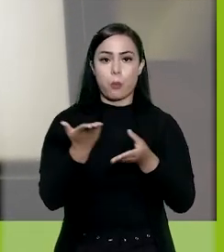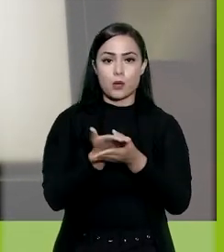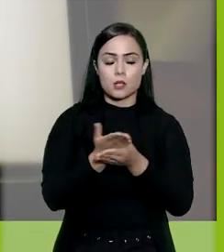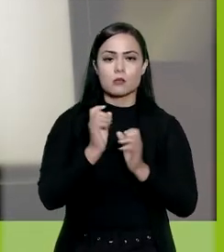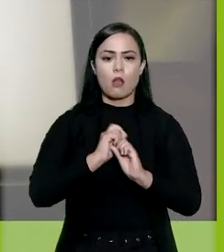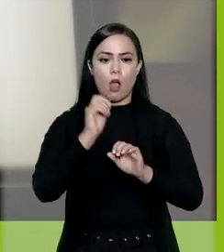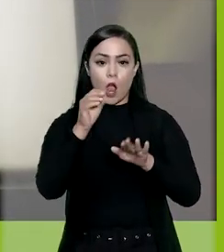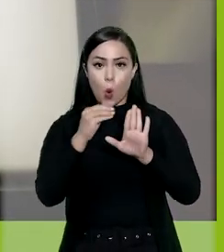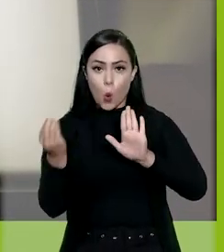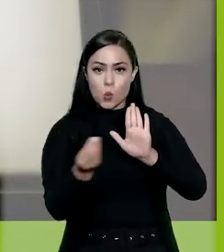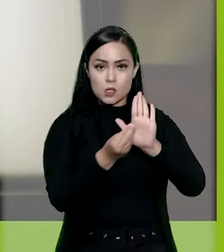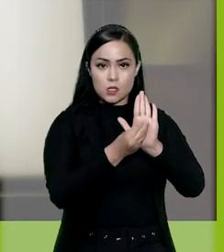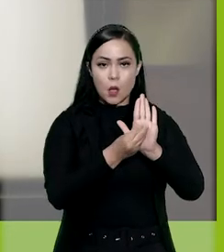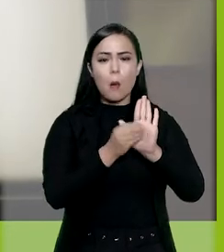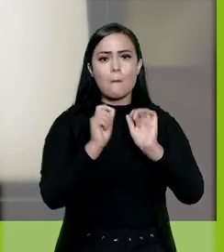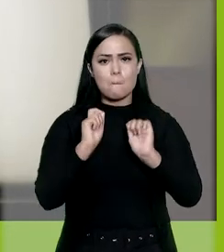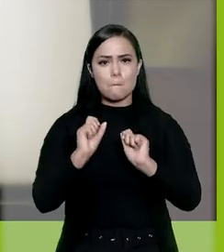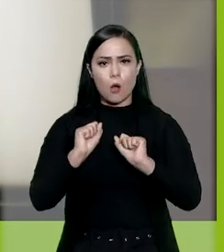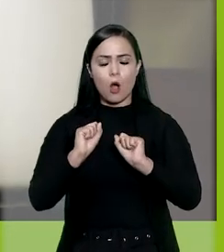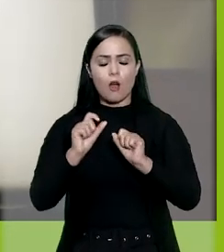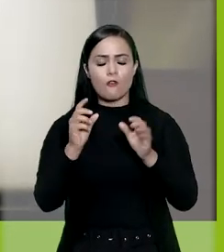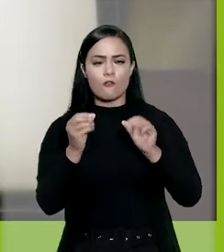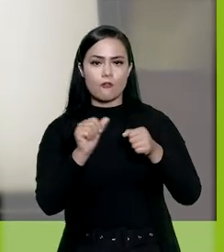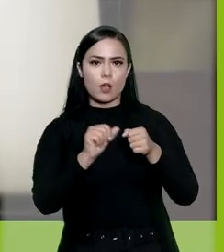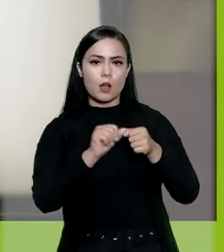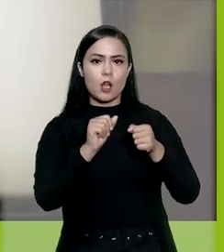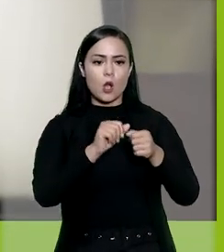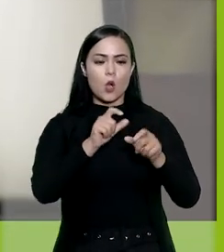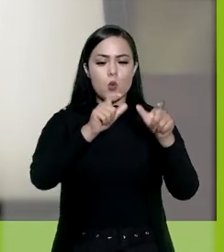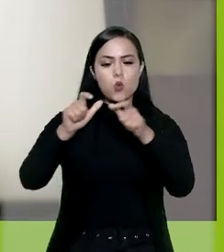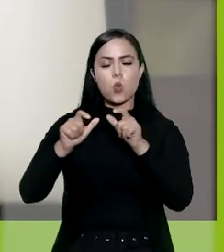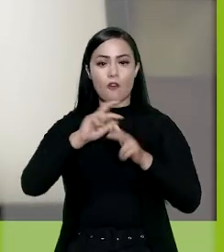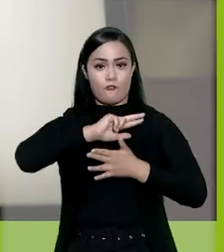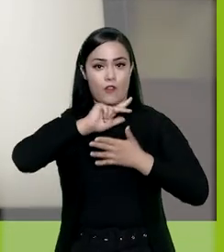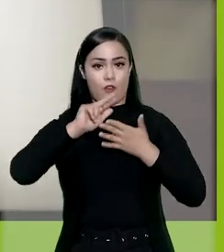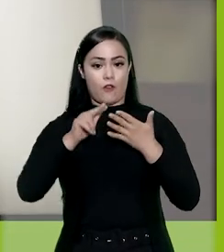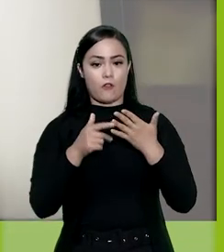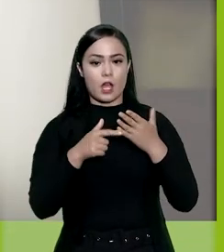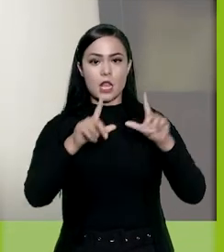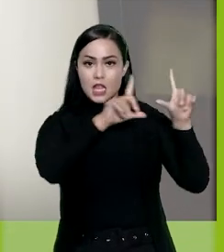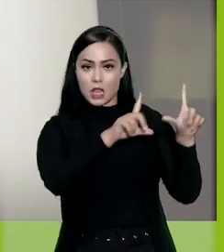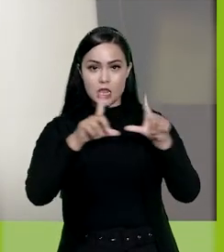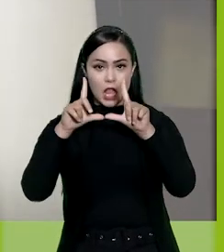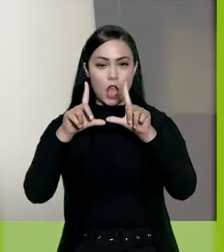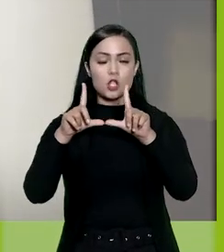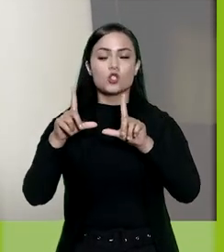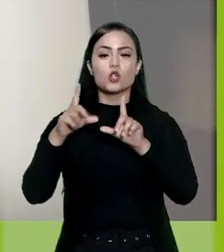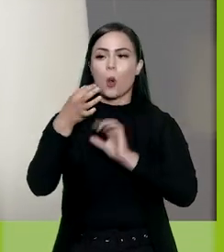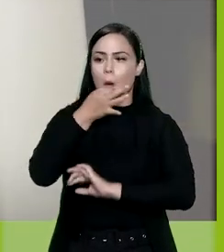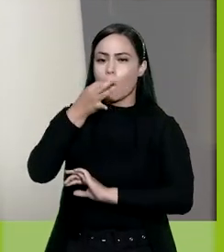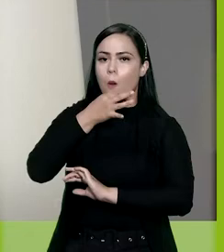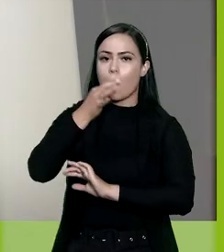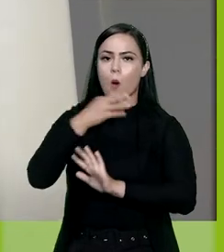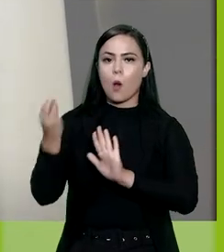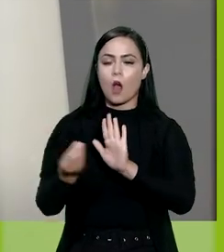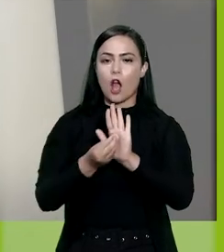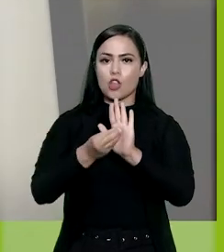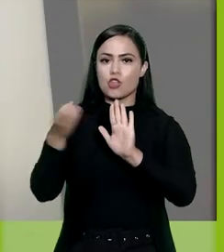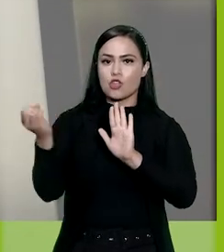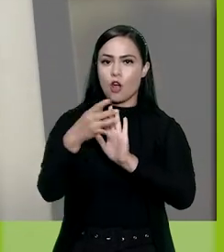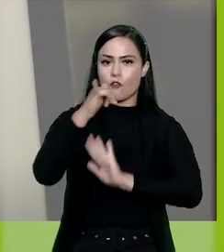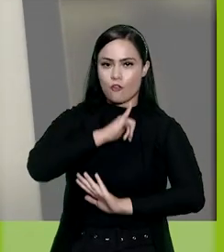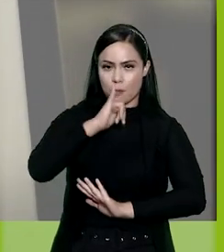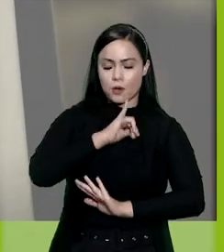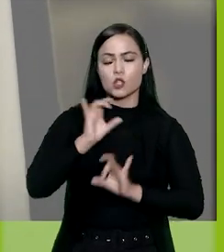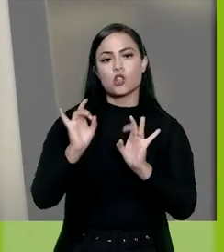E essa inclusão pode ser feita por unidades diferentes. Aqui na tela de comentários, para registrar